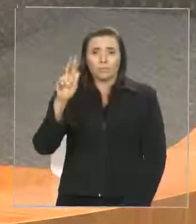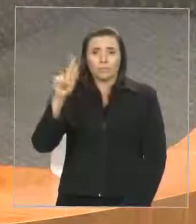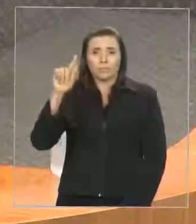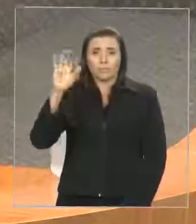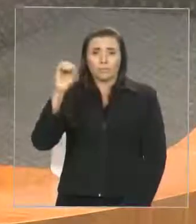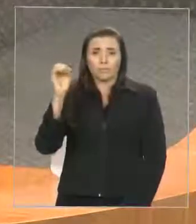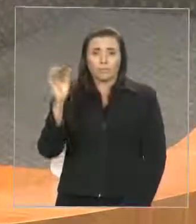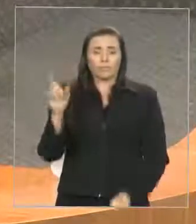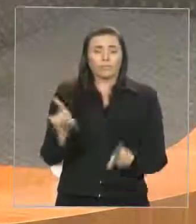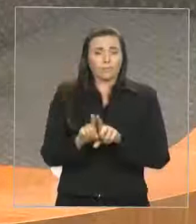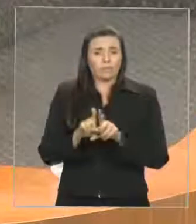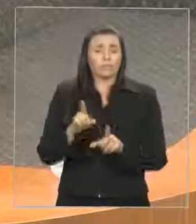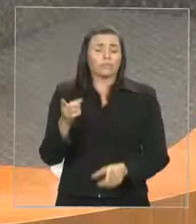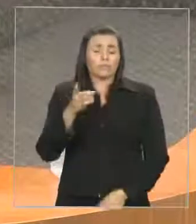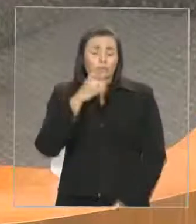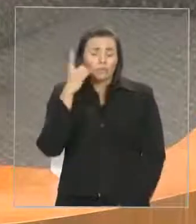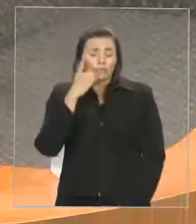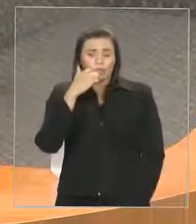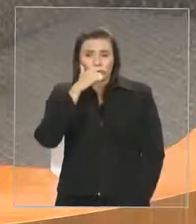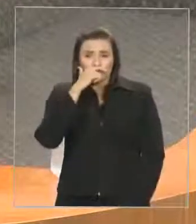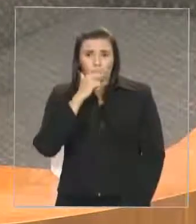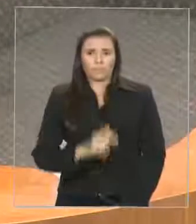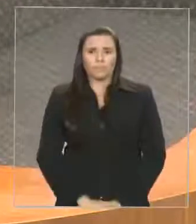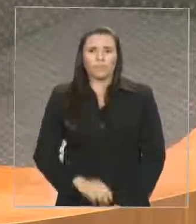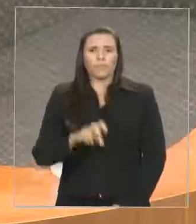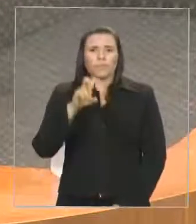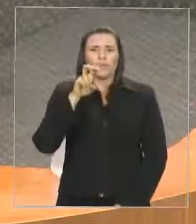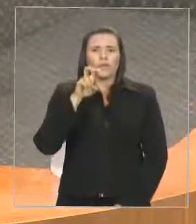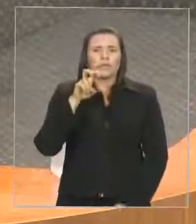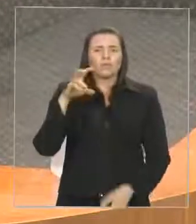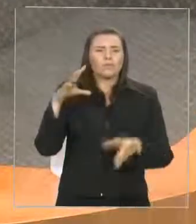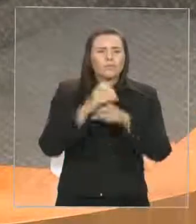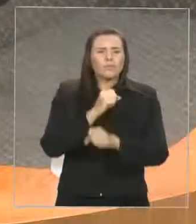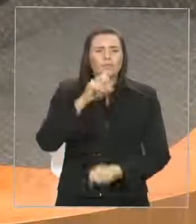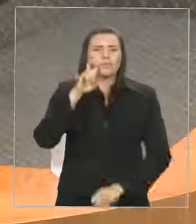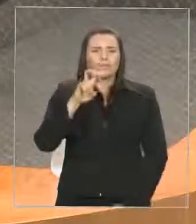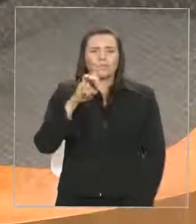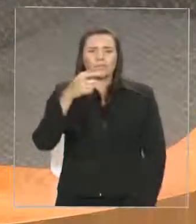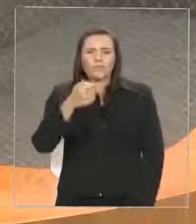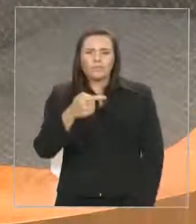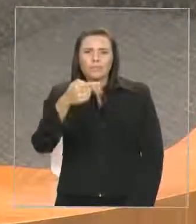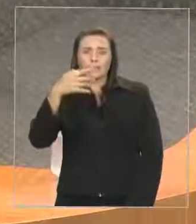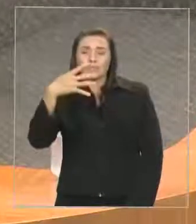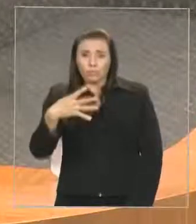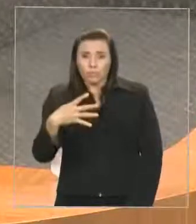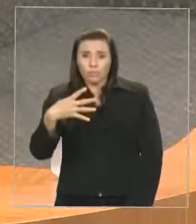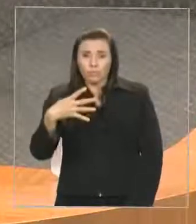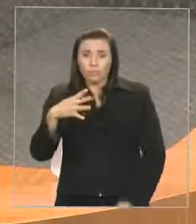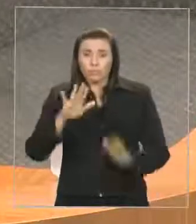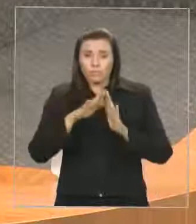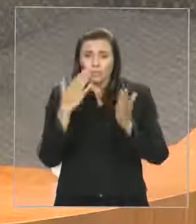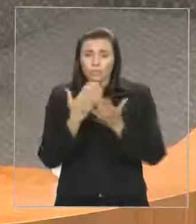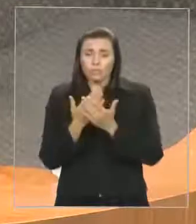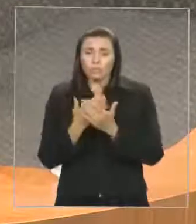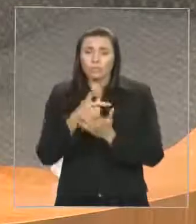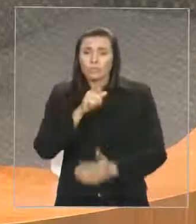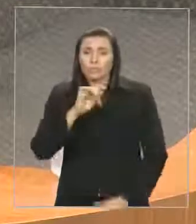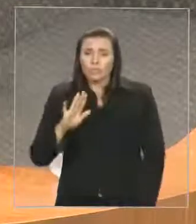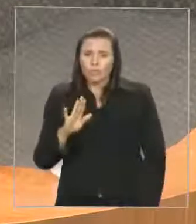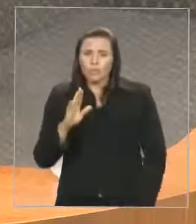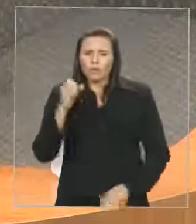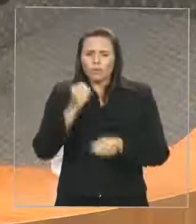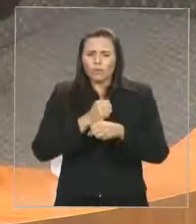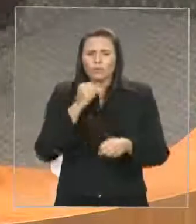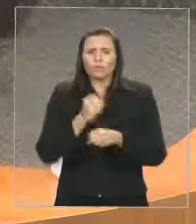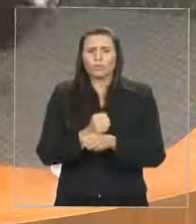publicidade, que 574 escolas reformadas, reformadas